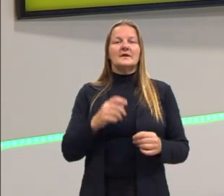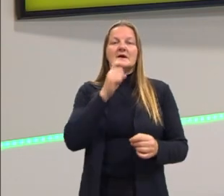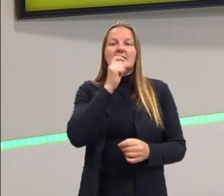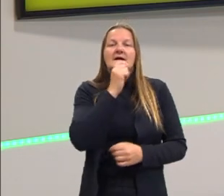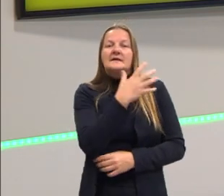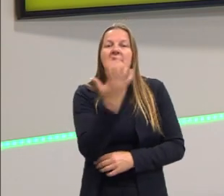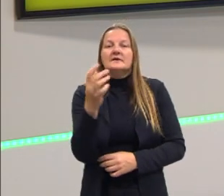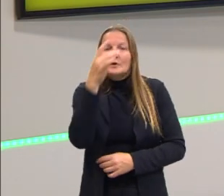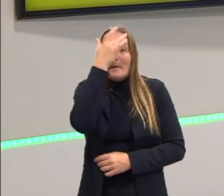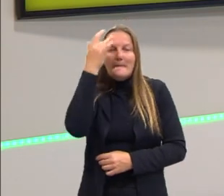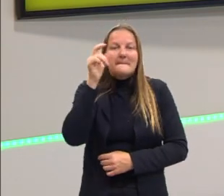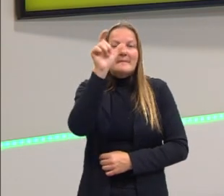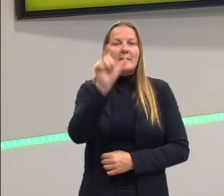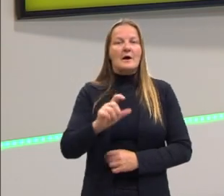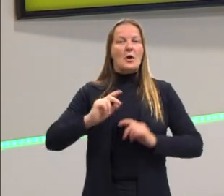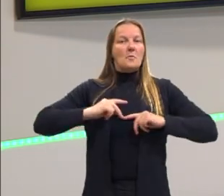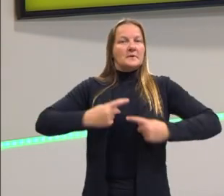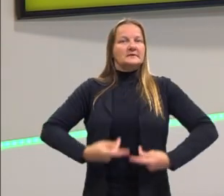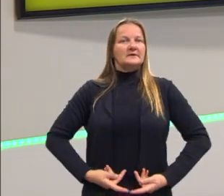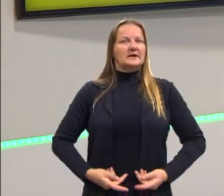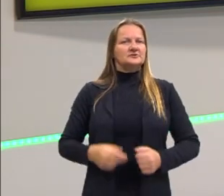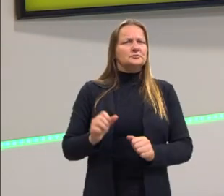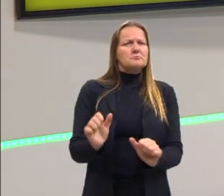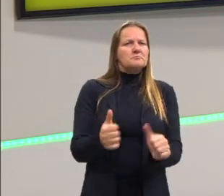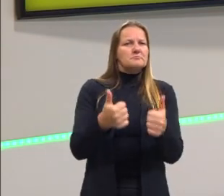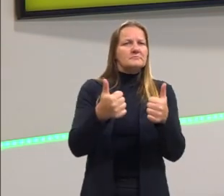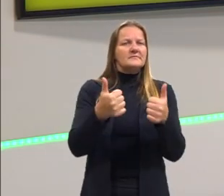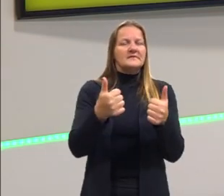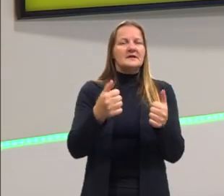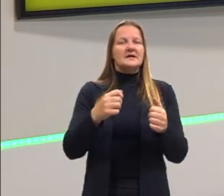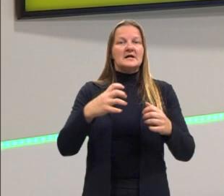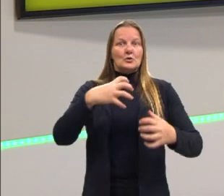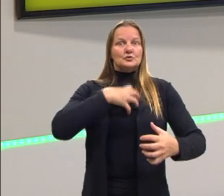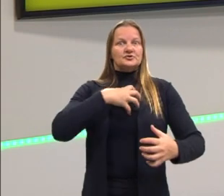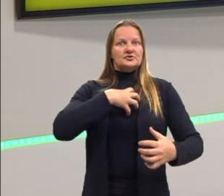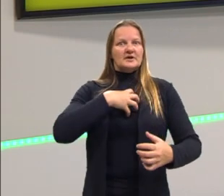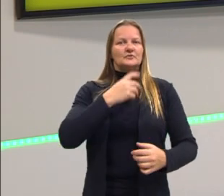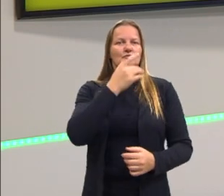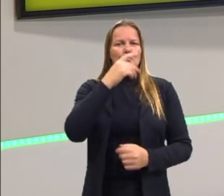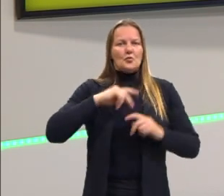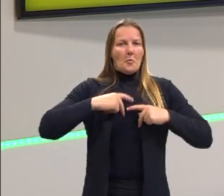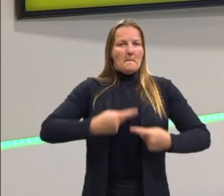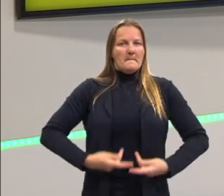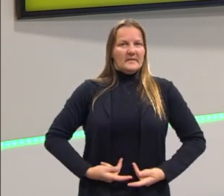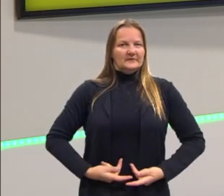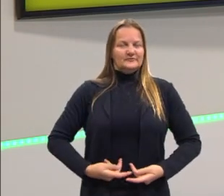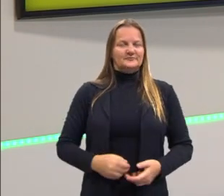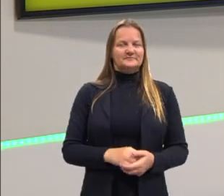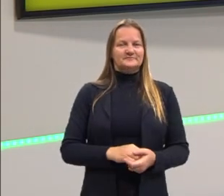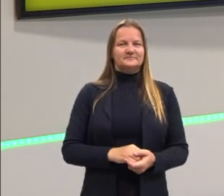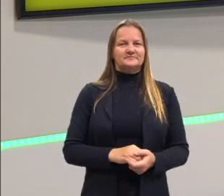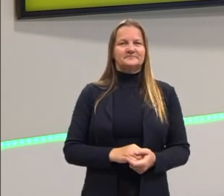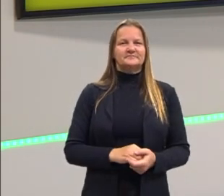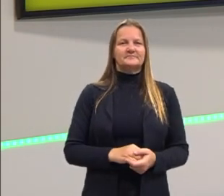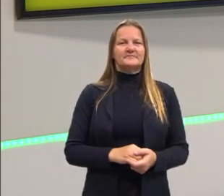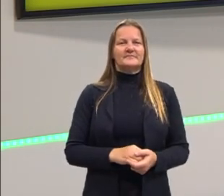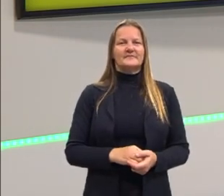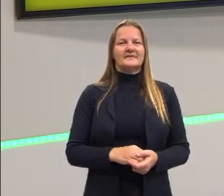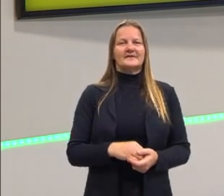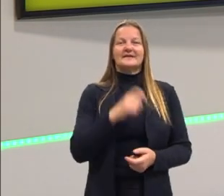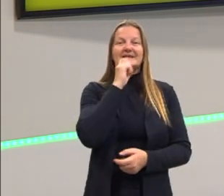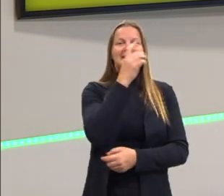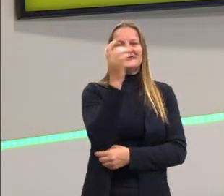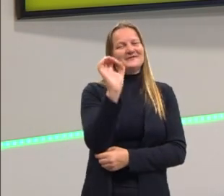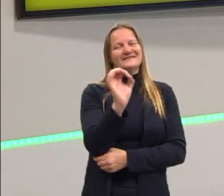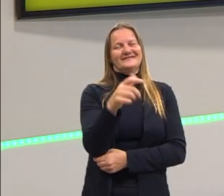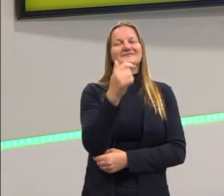humana. Então, a razão. E aí vai começar a discussão da ética. Em relação à ética, nós temos alguns